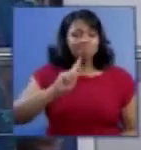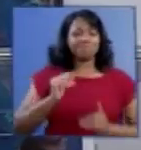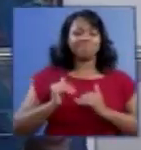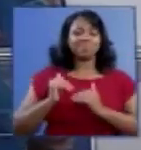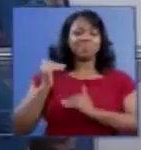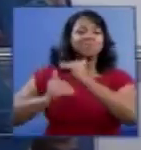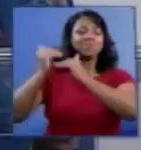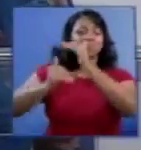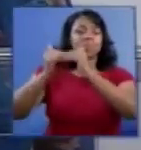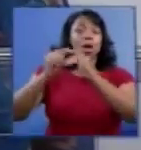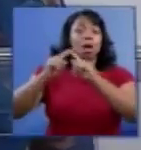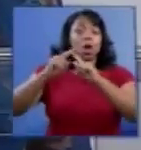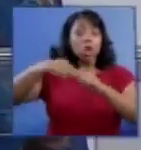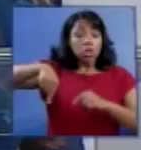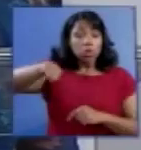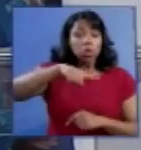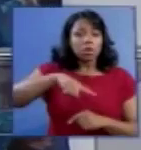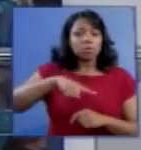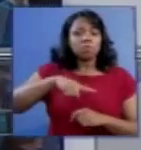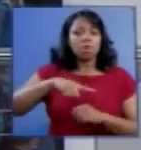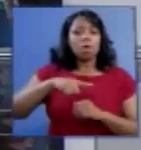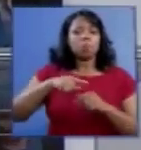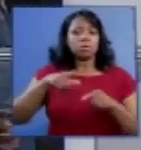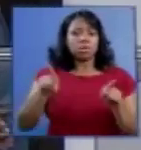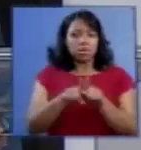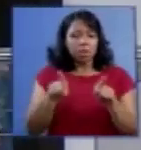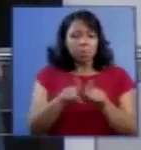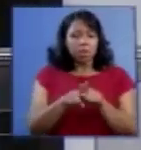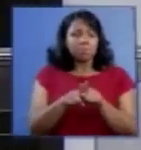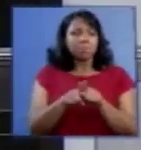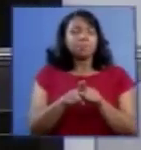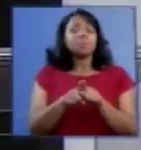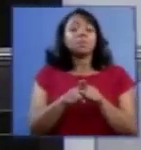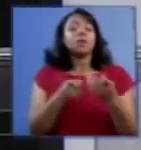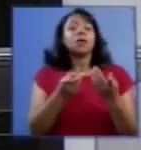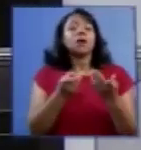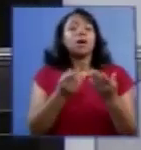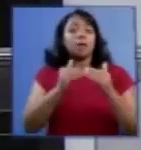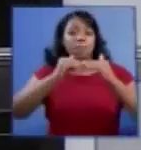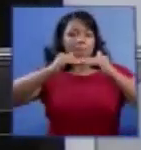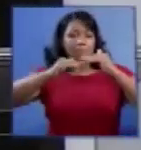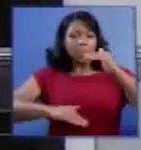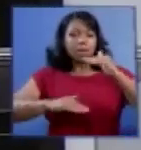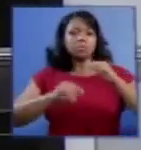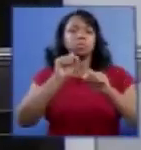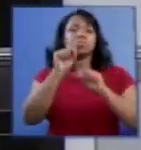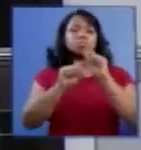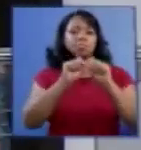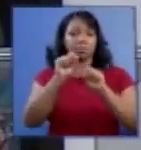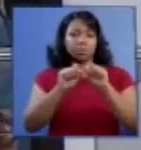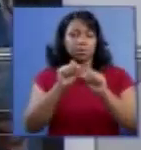Nós cremos nos postulados de Darwin menos em um.